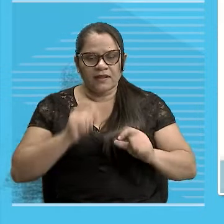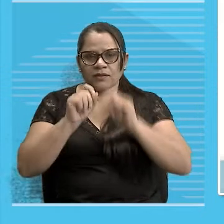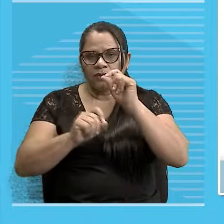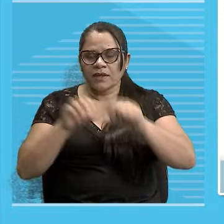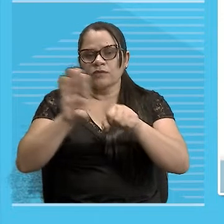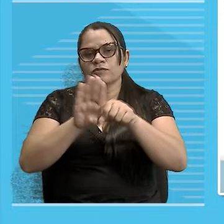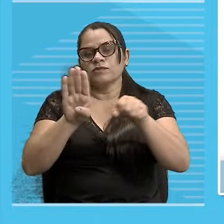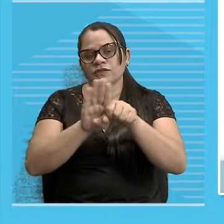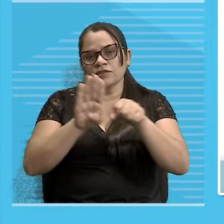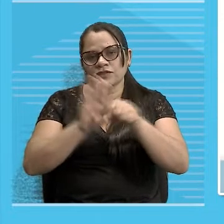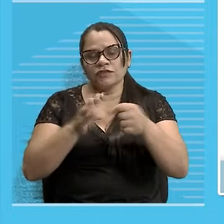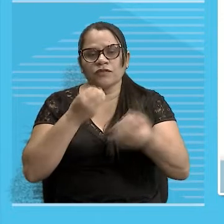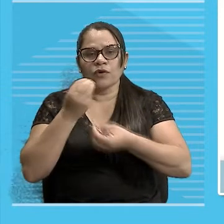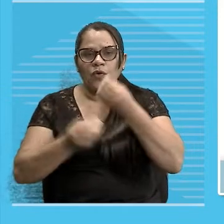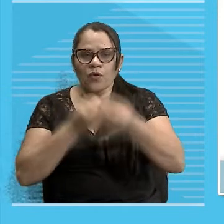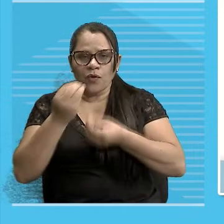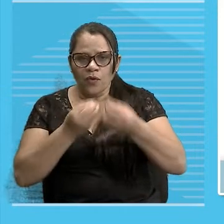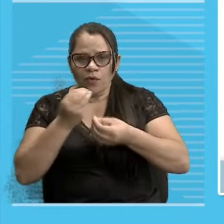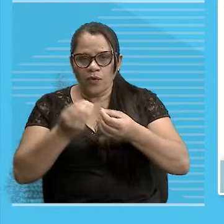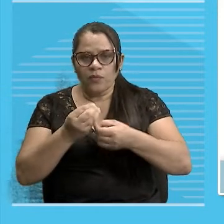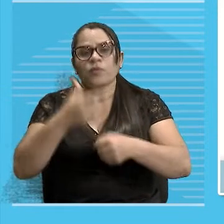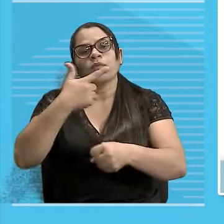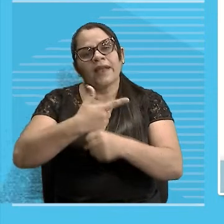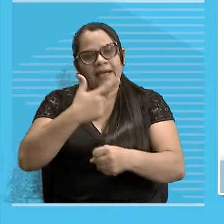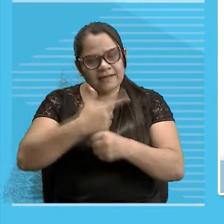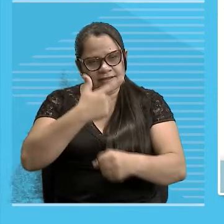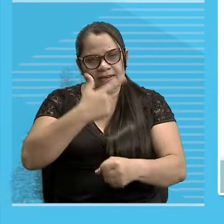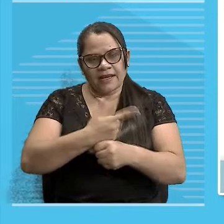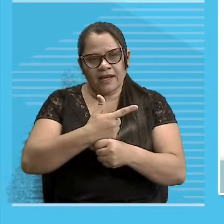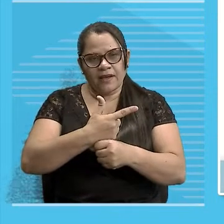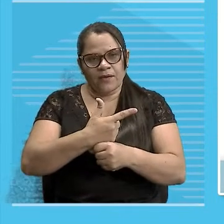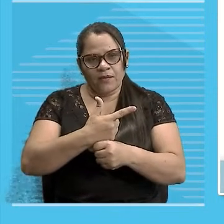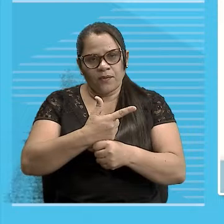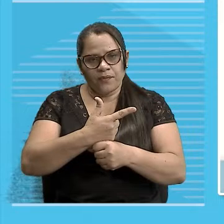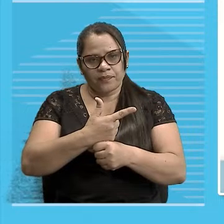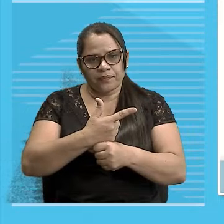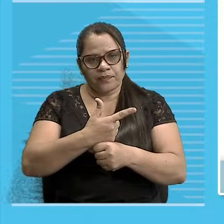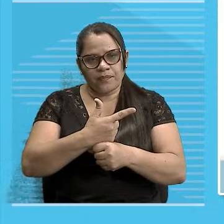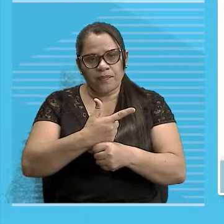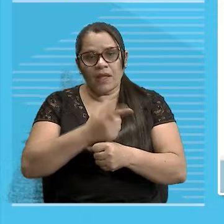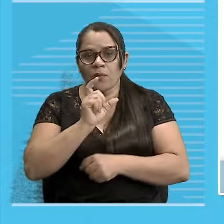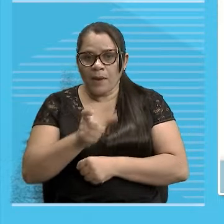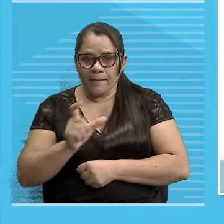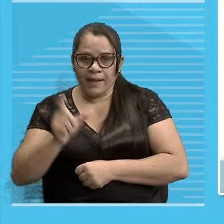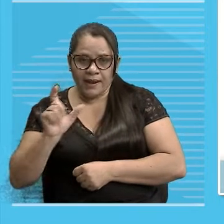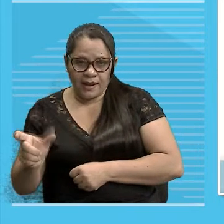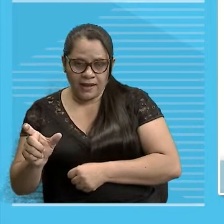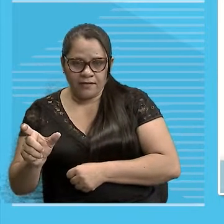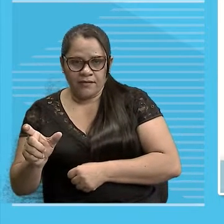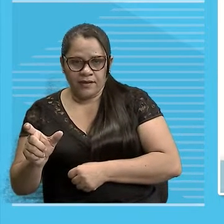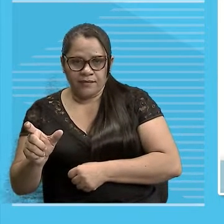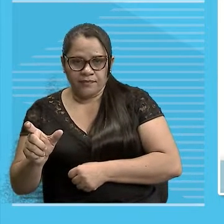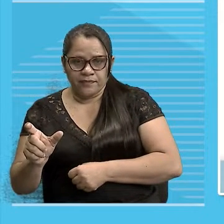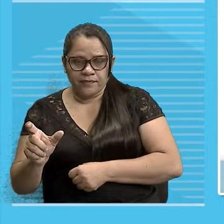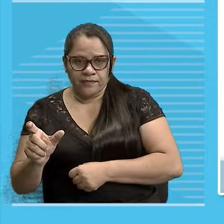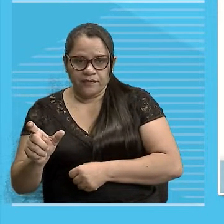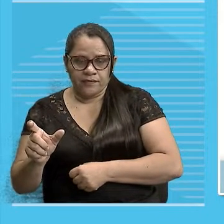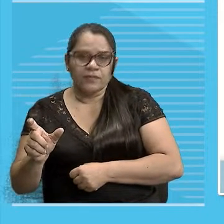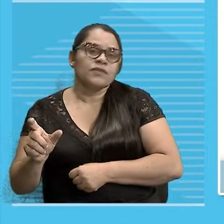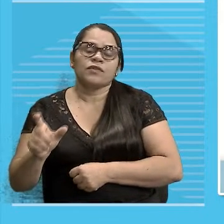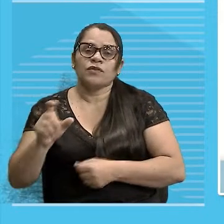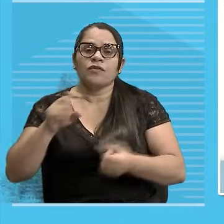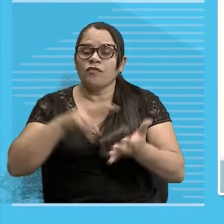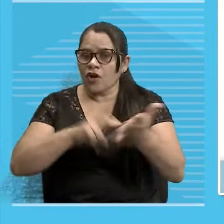substantivo Como item lexical Ou seja, como elemento vocabular importantíssimo Dentro das variações